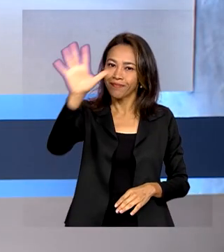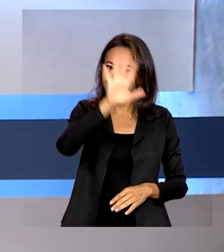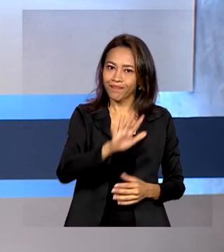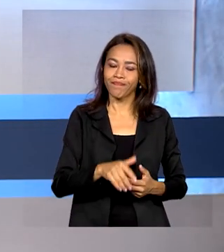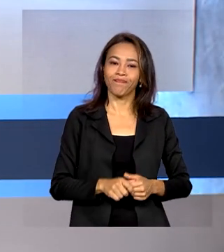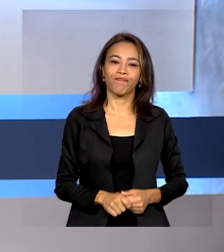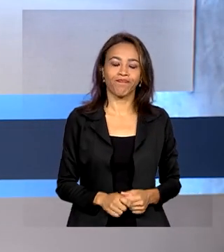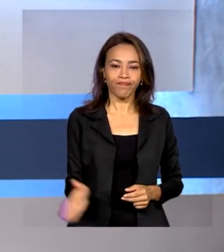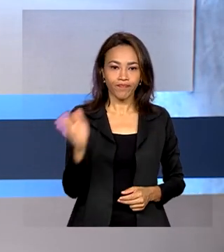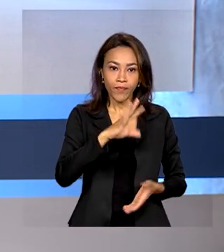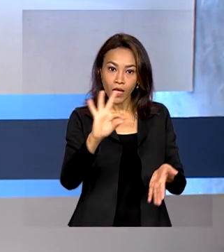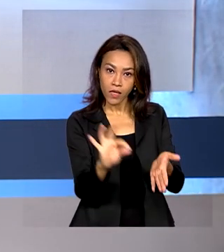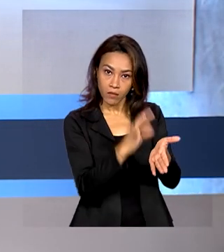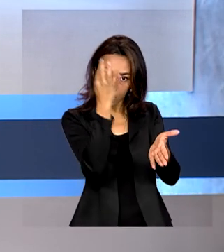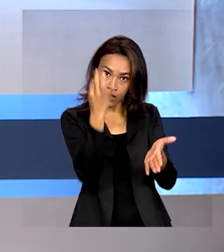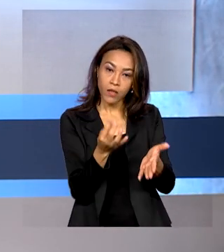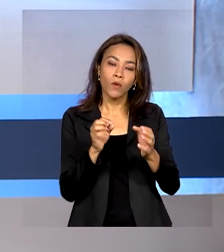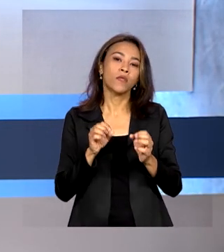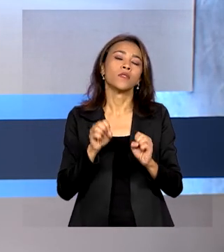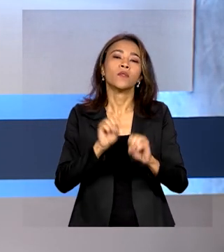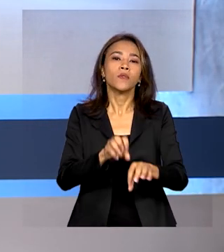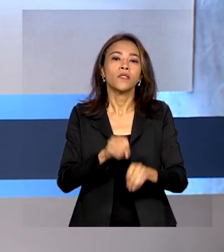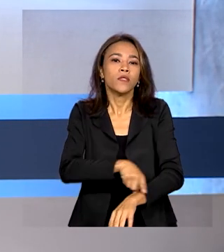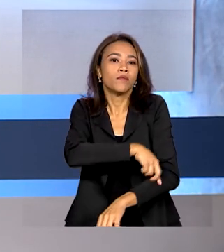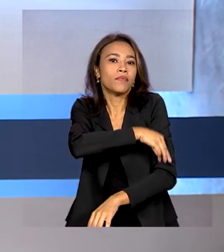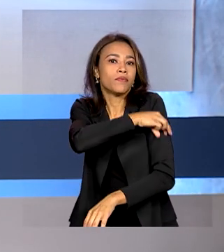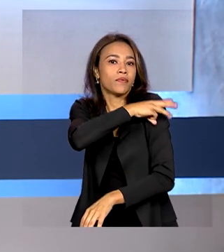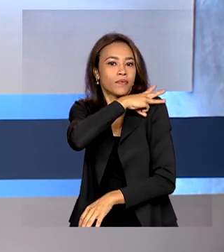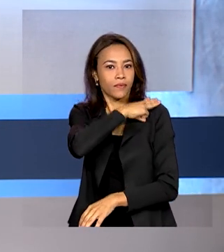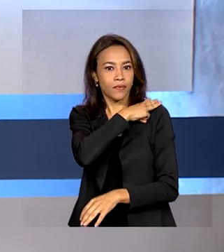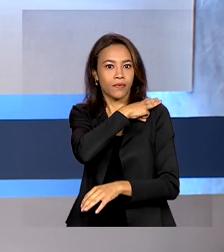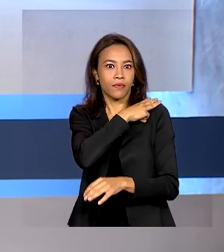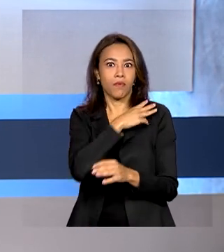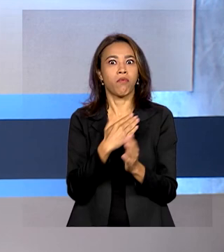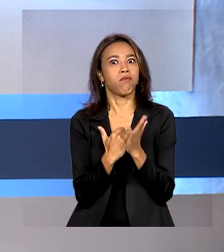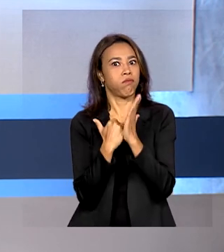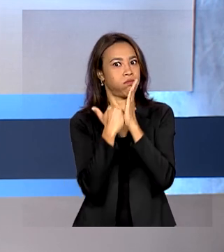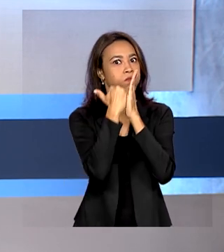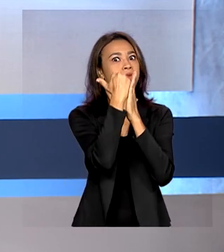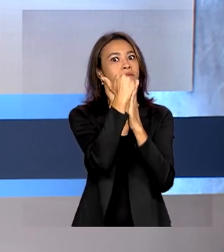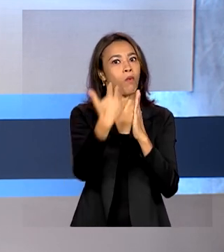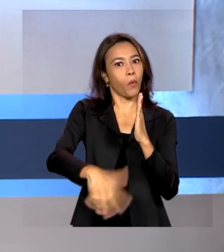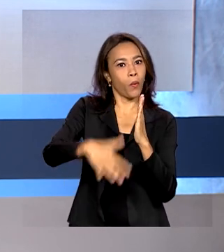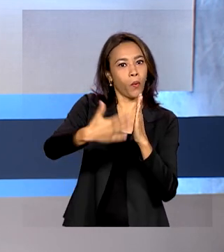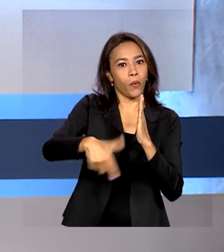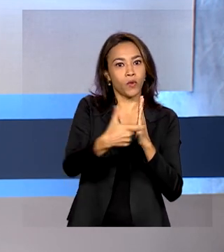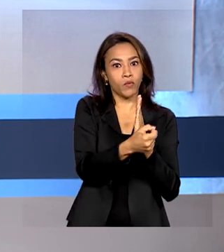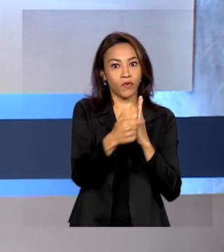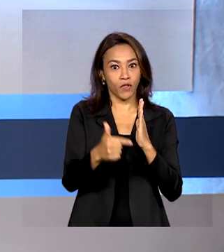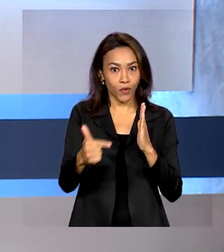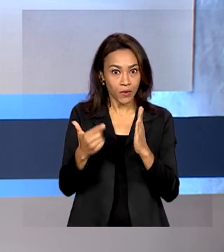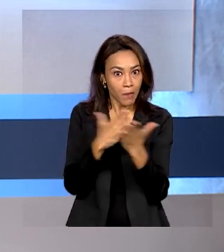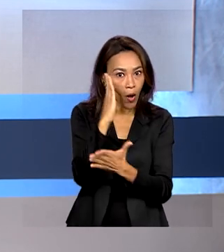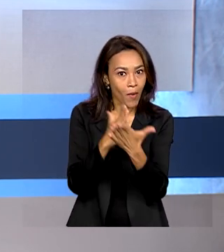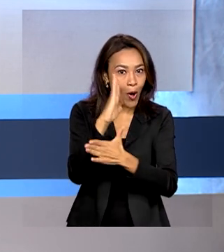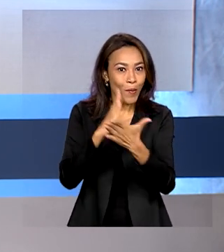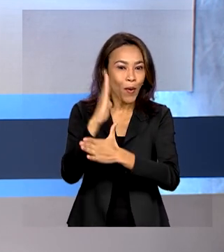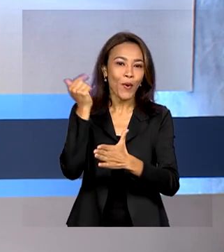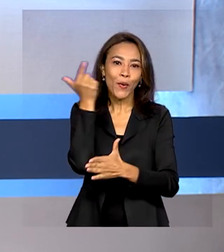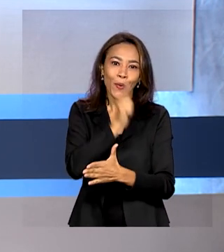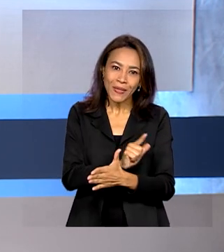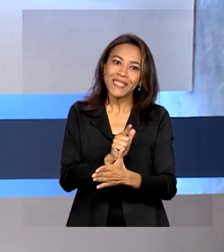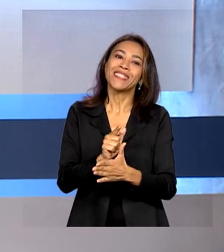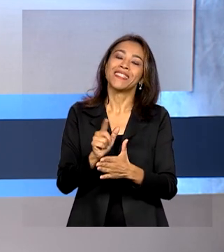E as matrículas na educação básica registraram alta em 2022 e a aprovação de alunos começa a atingir os